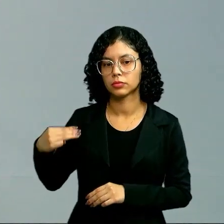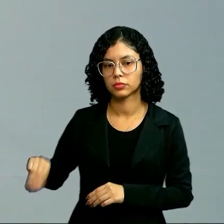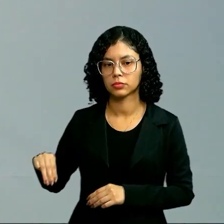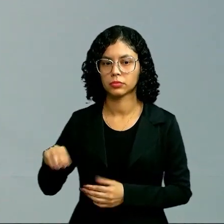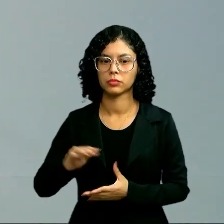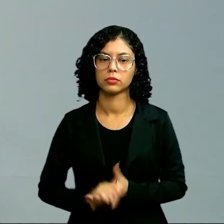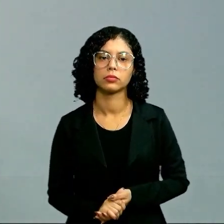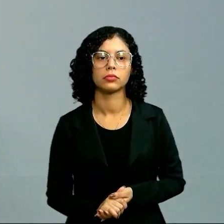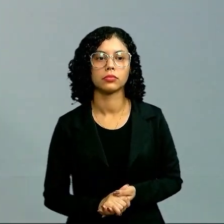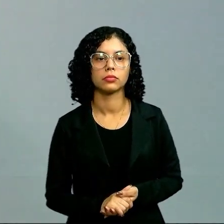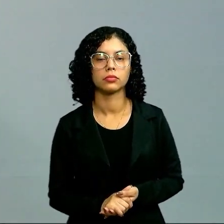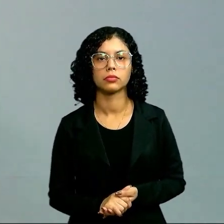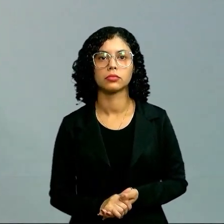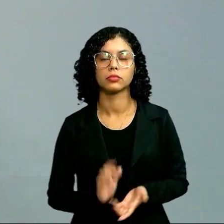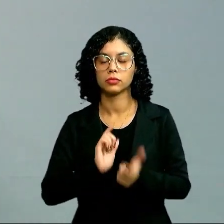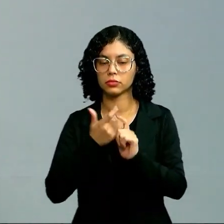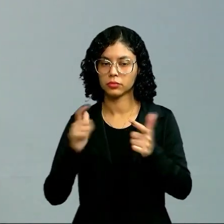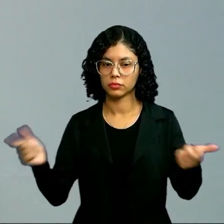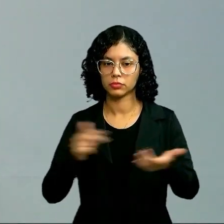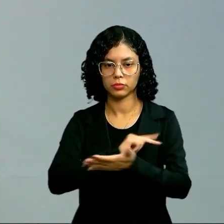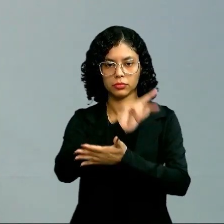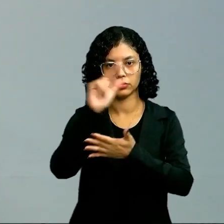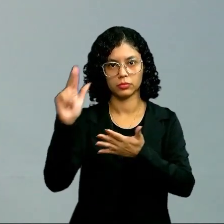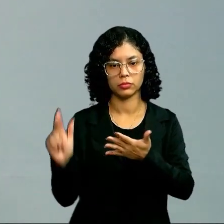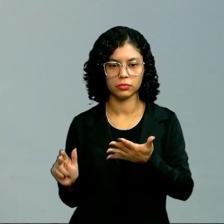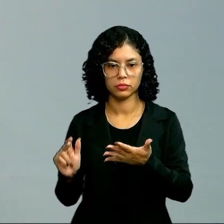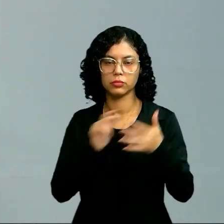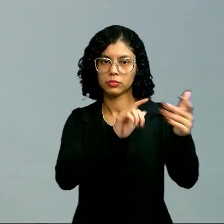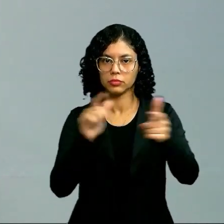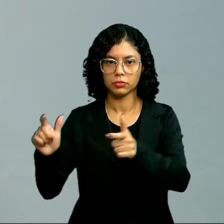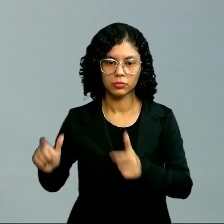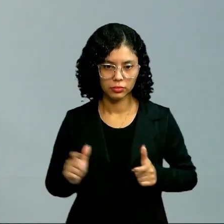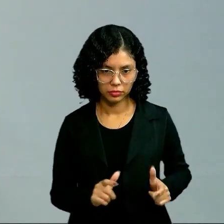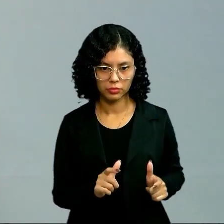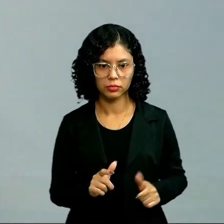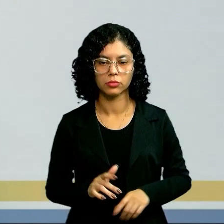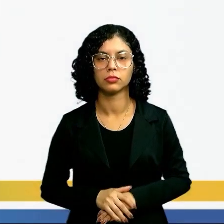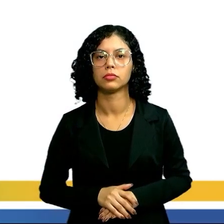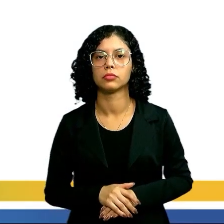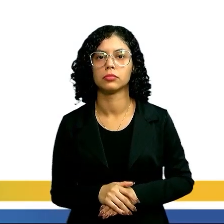abrange vários espaços, tá?